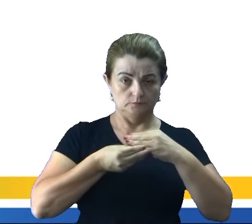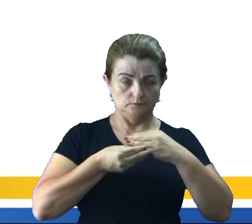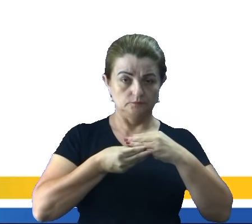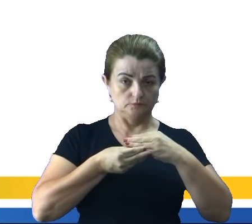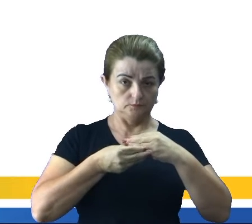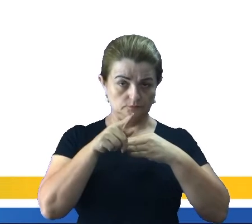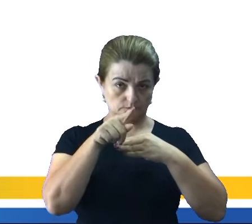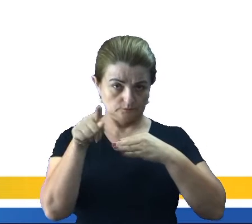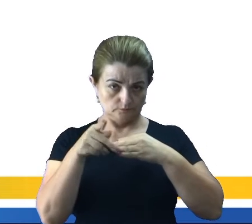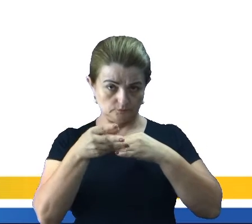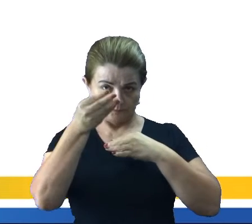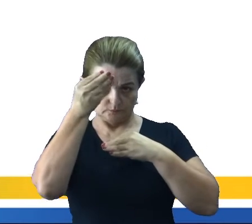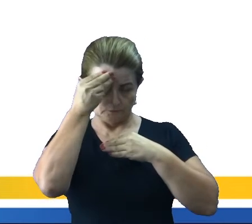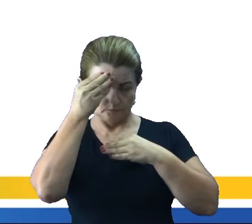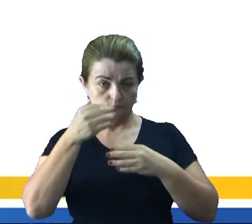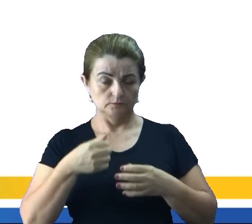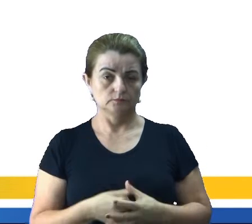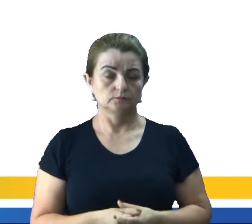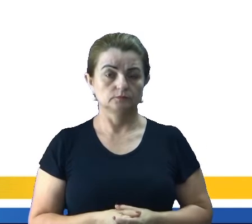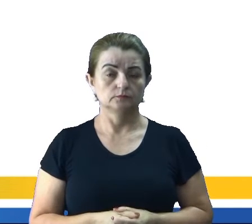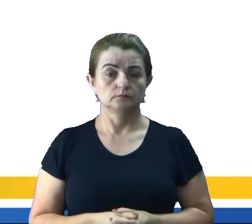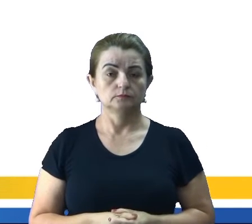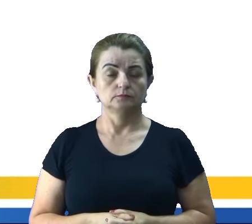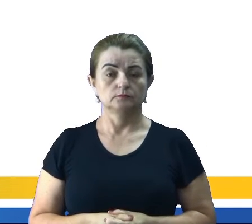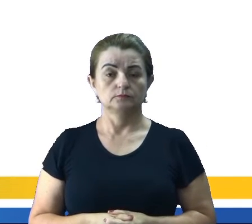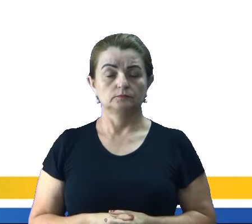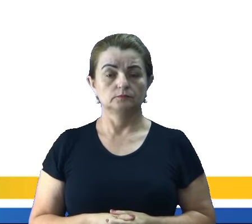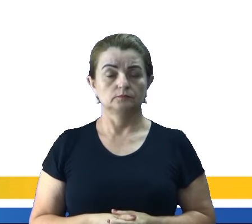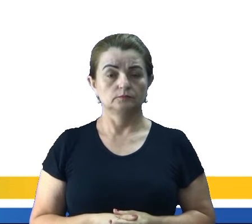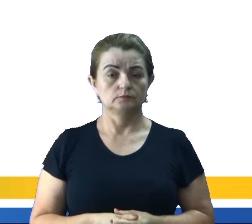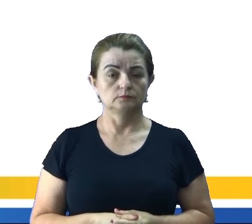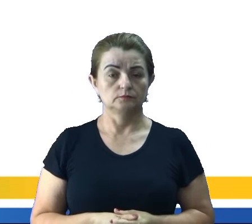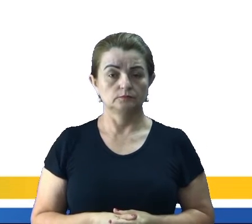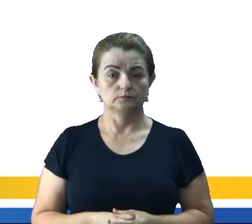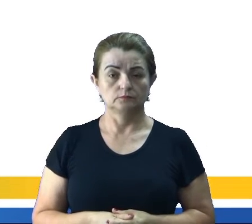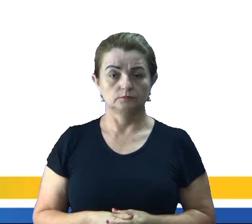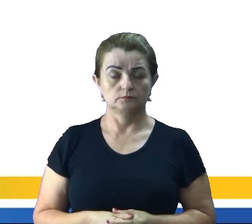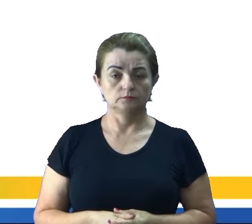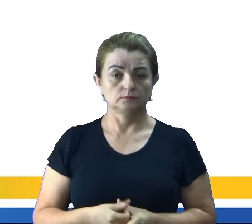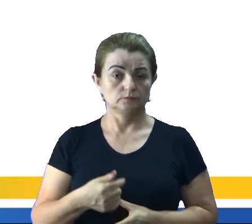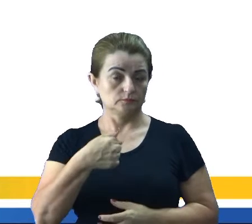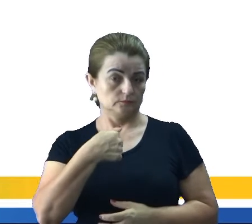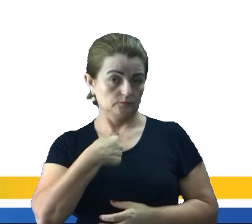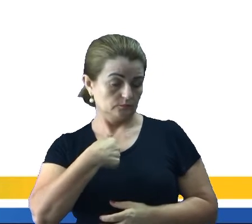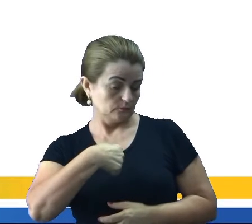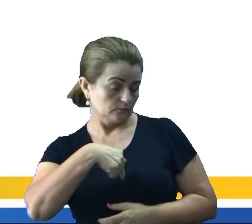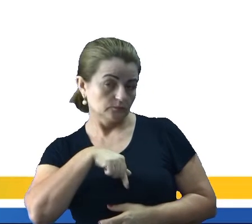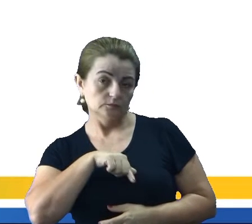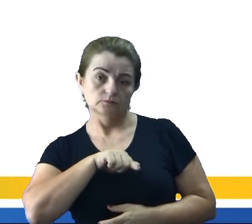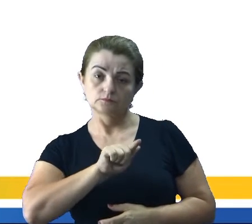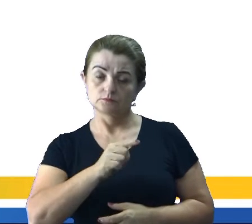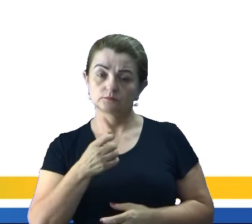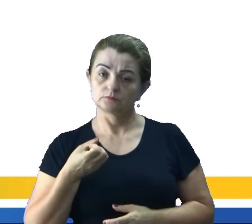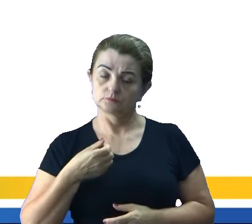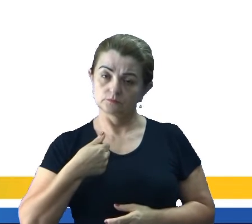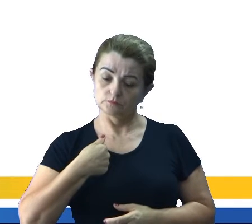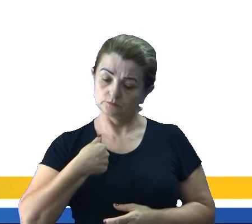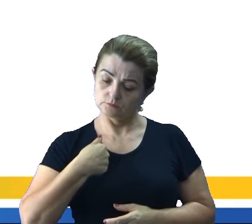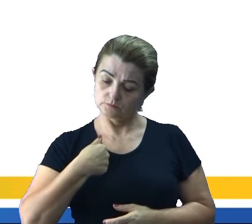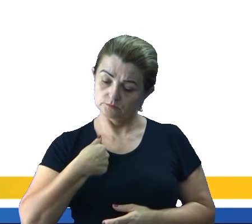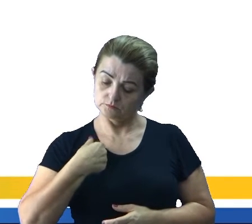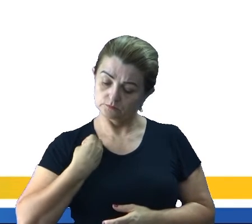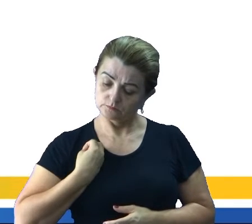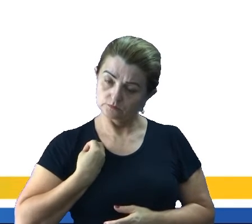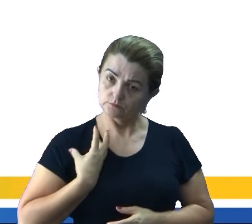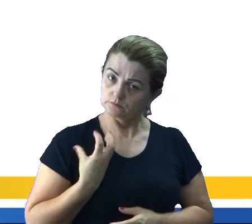Aqui E vocês entenderem Direitinho I will not travel This summer Eu não irei Viajar Nesse